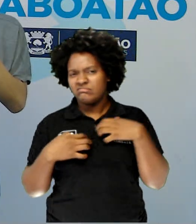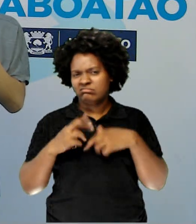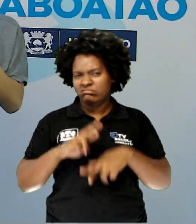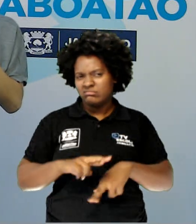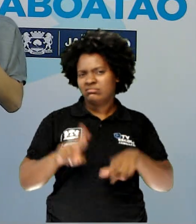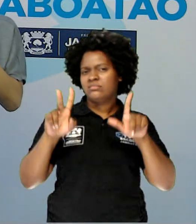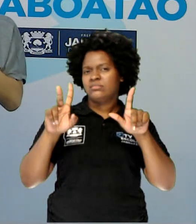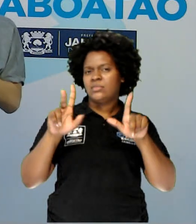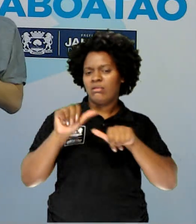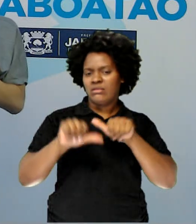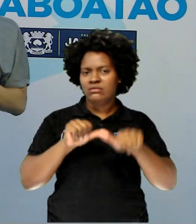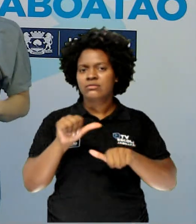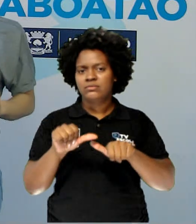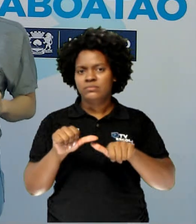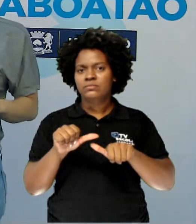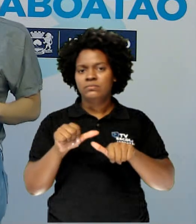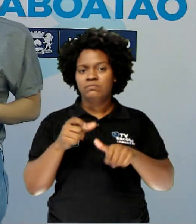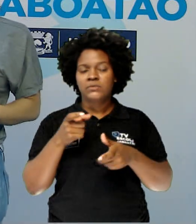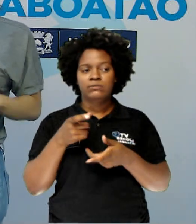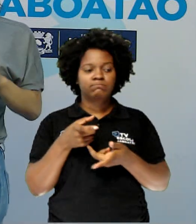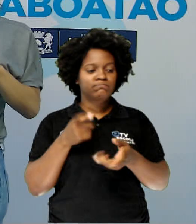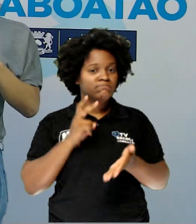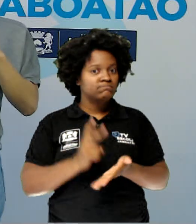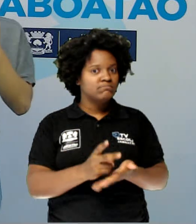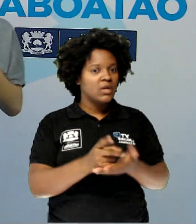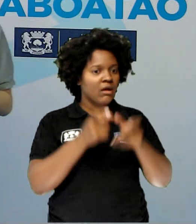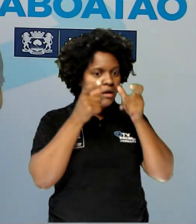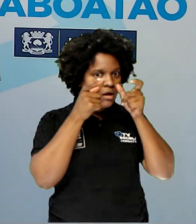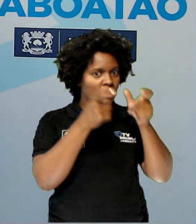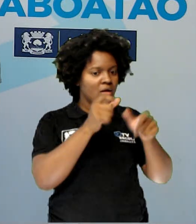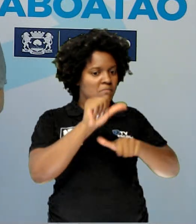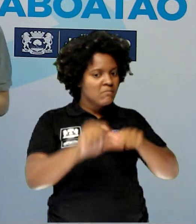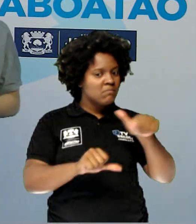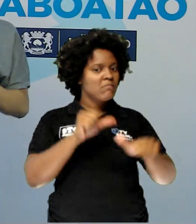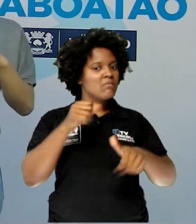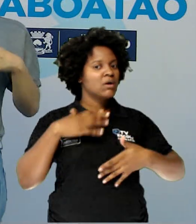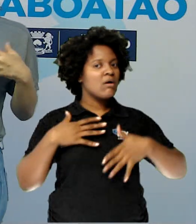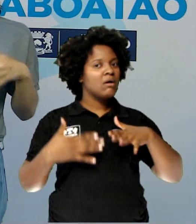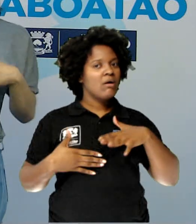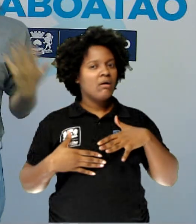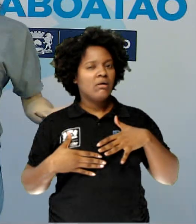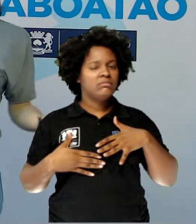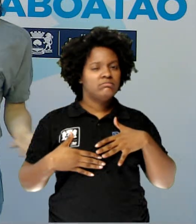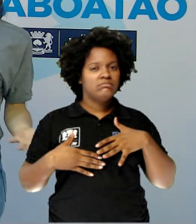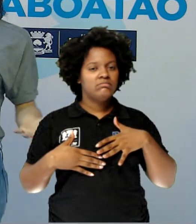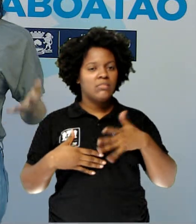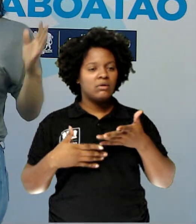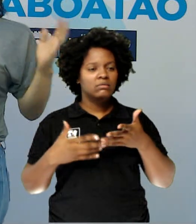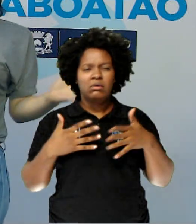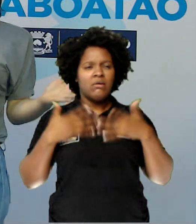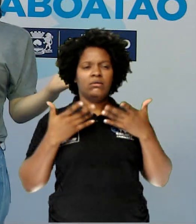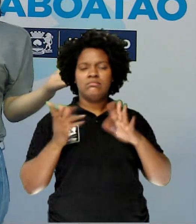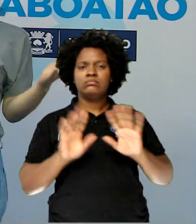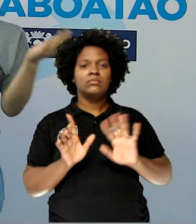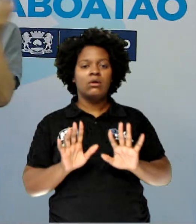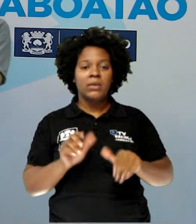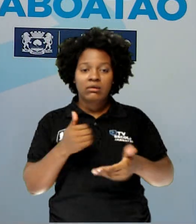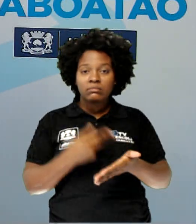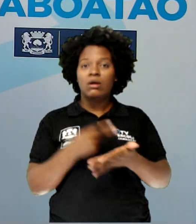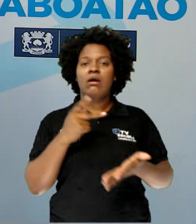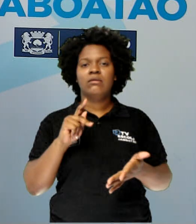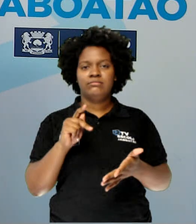modificação. Fiquem sempre atentos para isso. Uma mudança de comportamento. Algo que não era esperado, aconteceu.